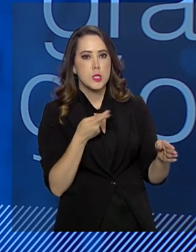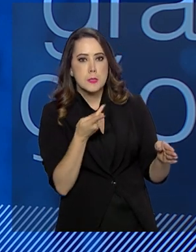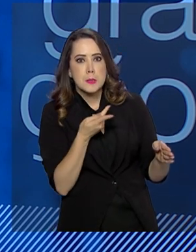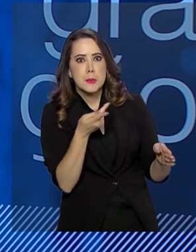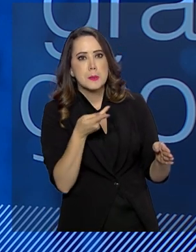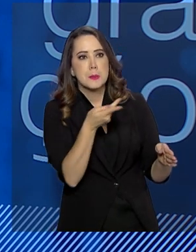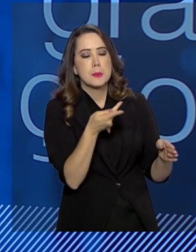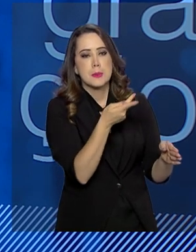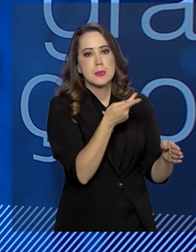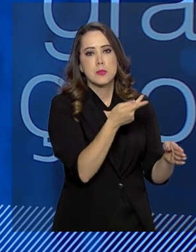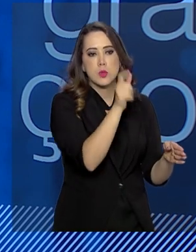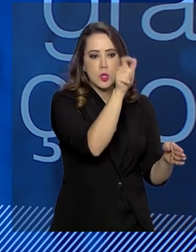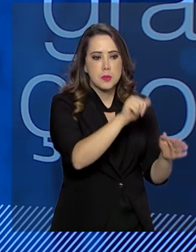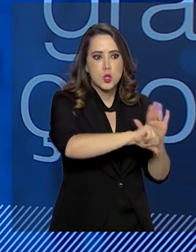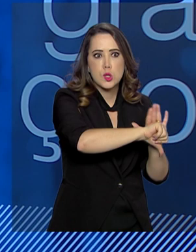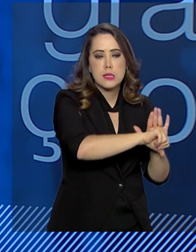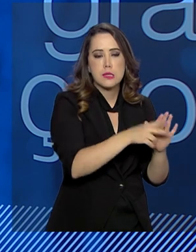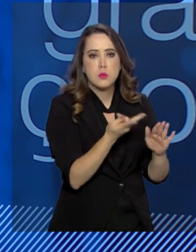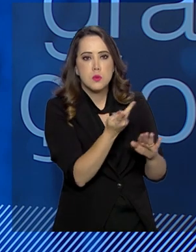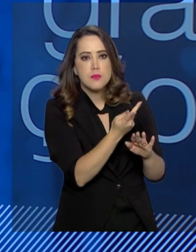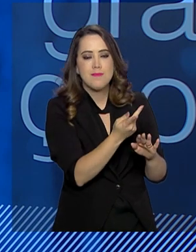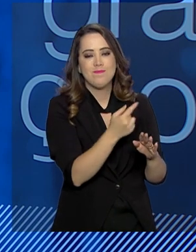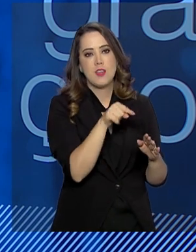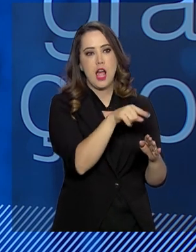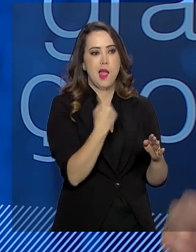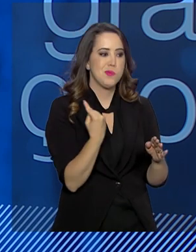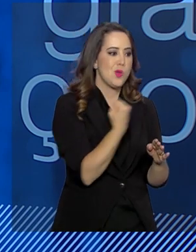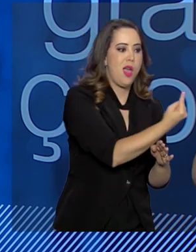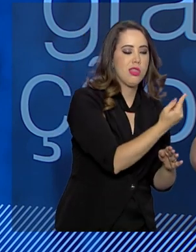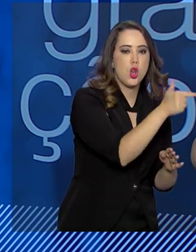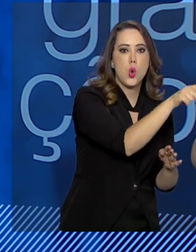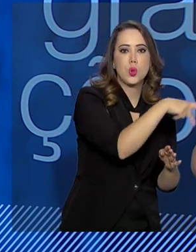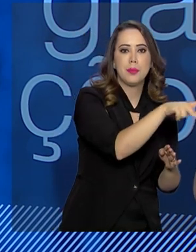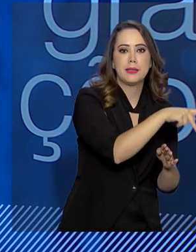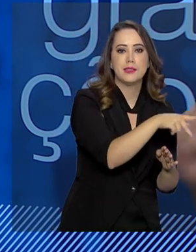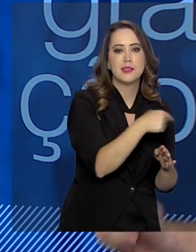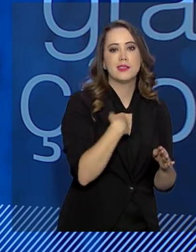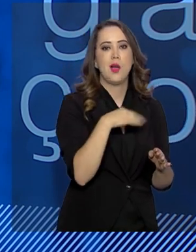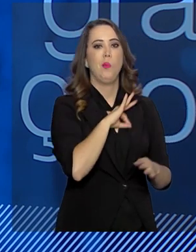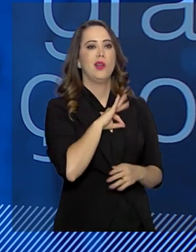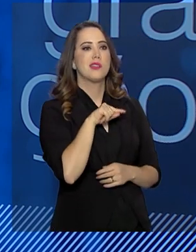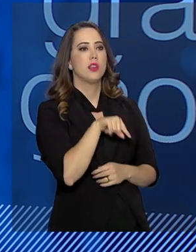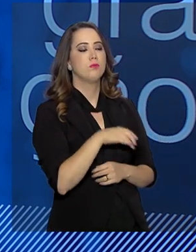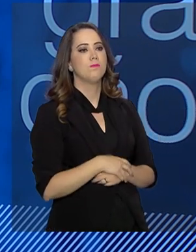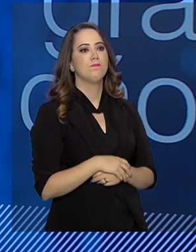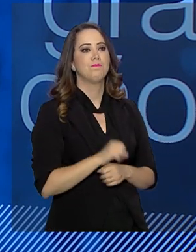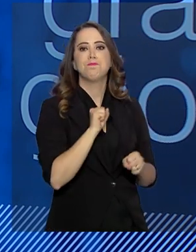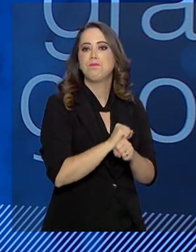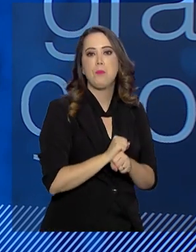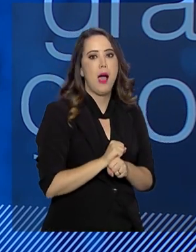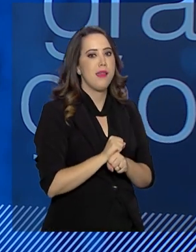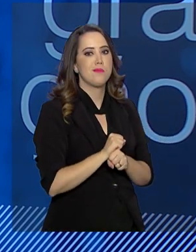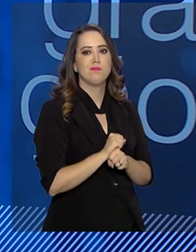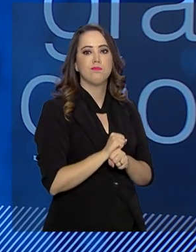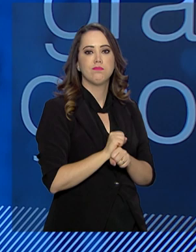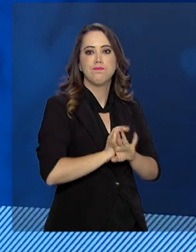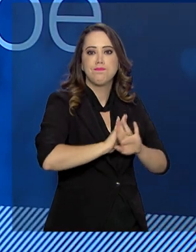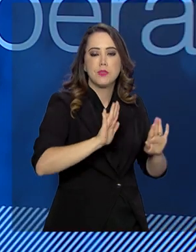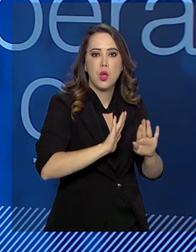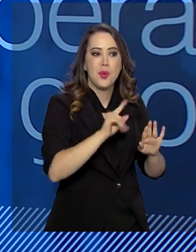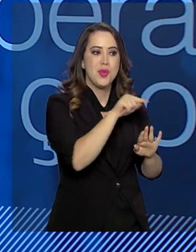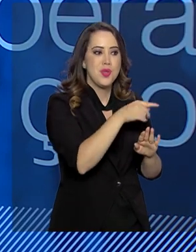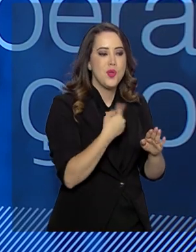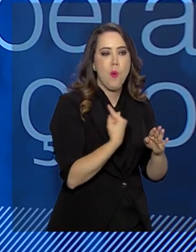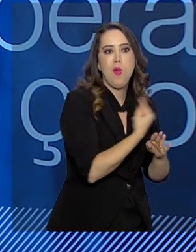criminoso e o criminoso entra no outro país. Então, o ele faz? Ele tem que parar e o criminoso conseguiu a